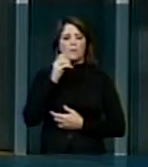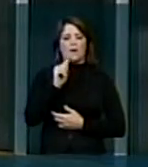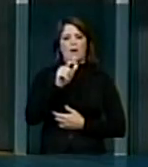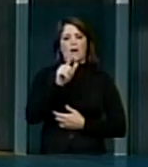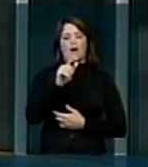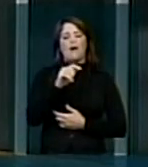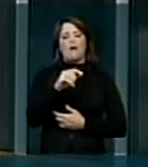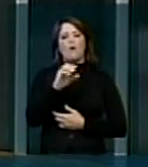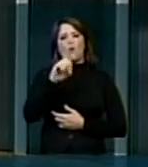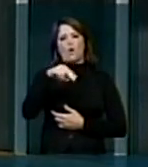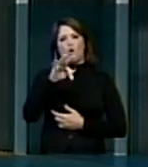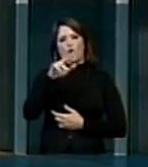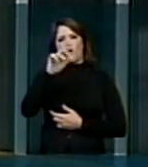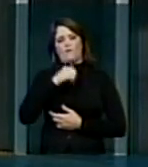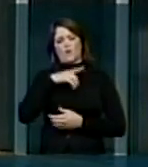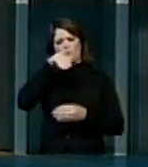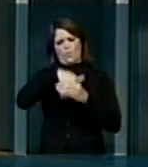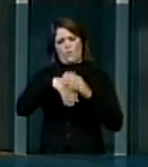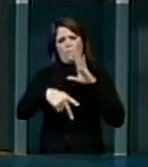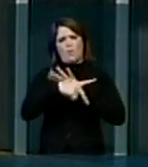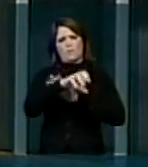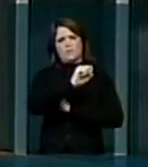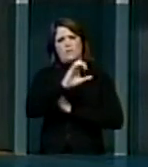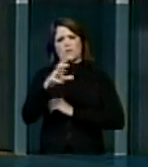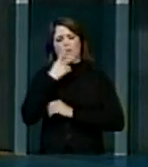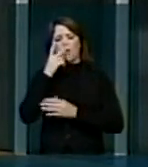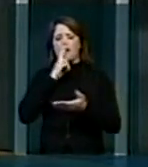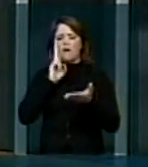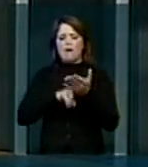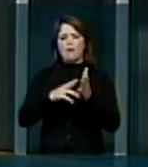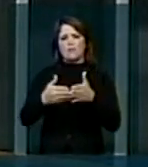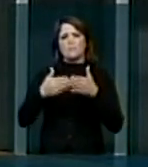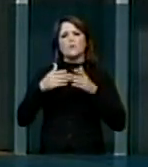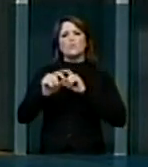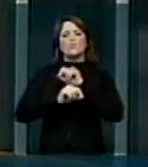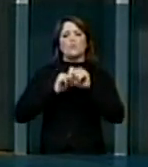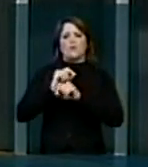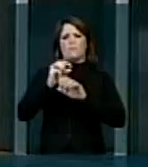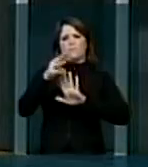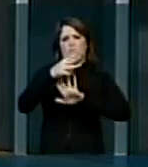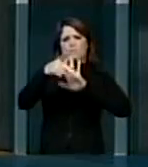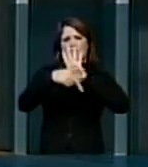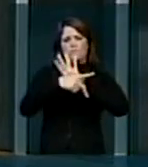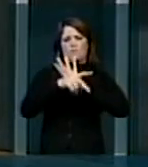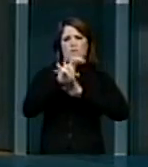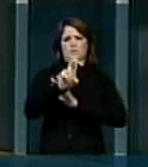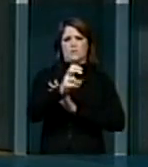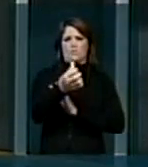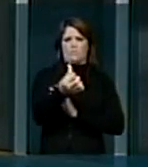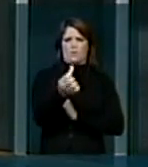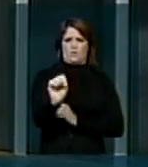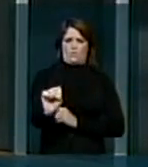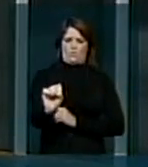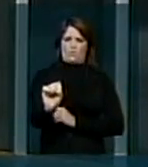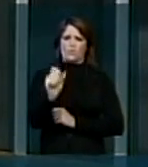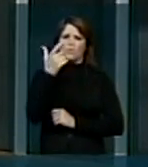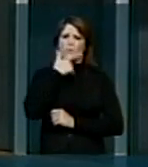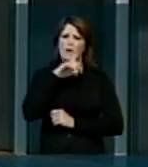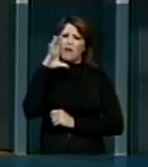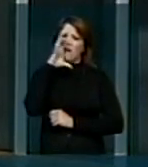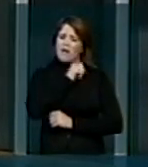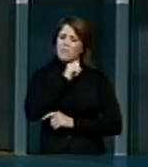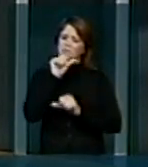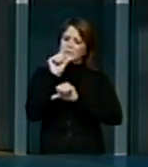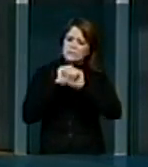Agostini, como eleitor de Santa Catarina, venho por meio desta solicitar que a medida provisória 568 seja